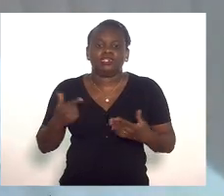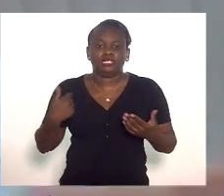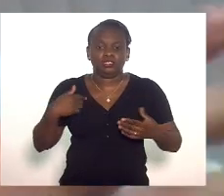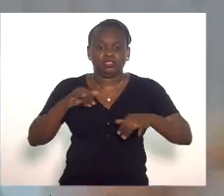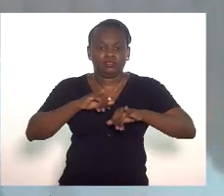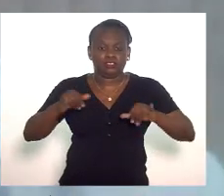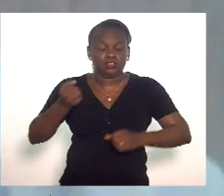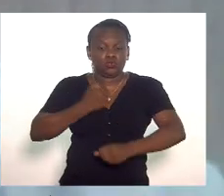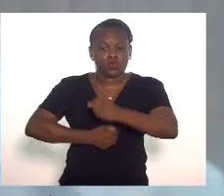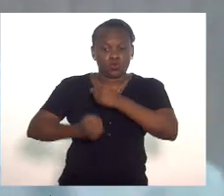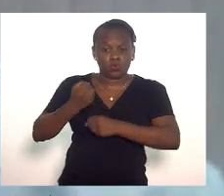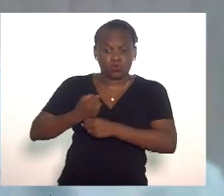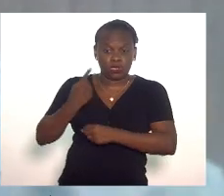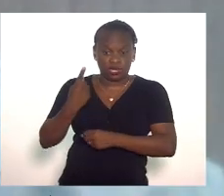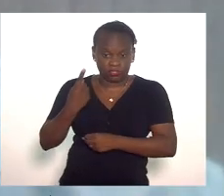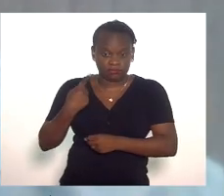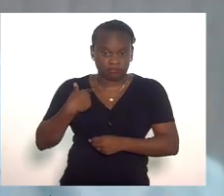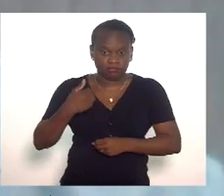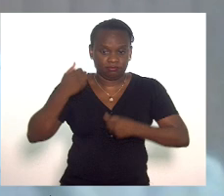há um ano atrás